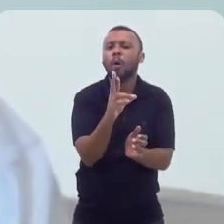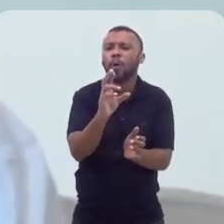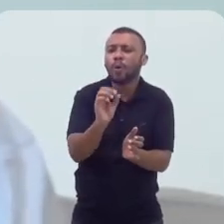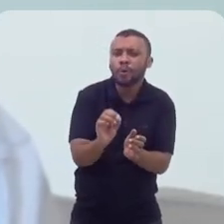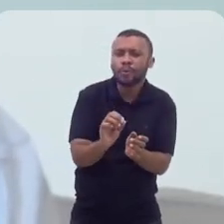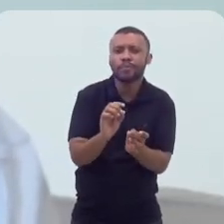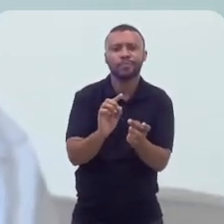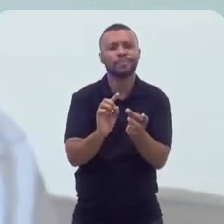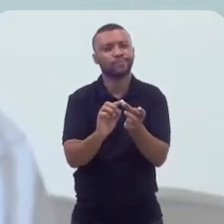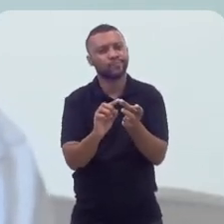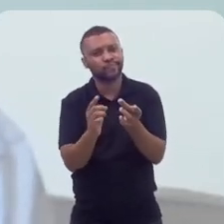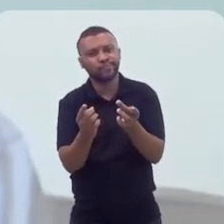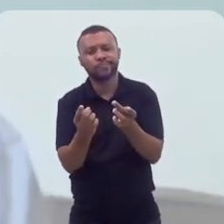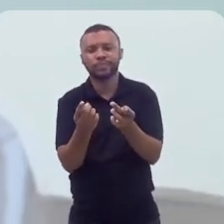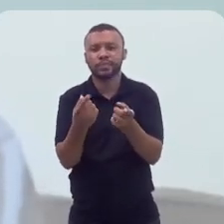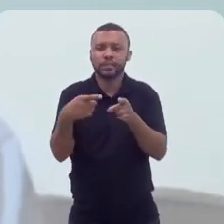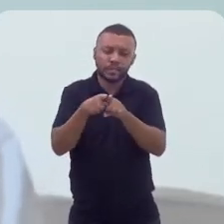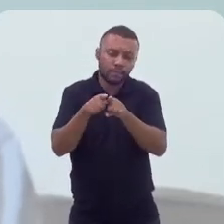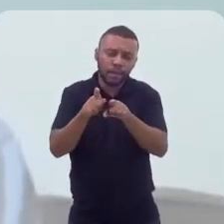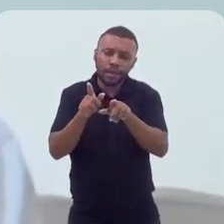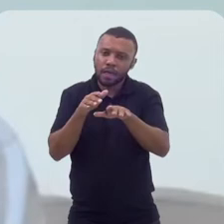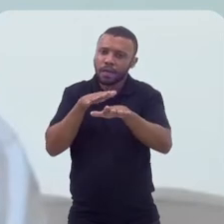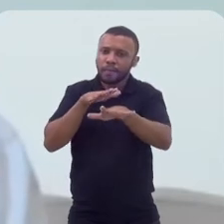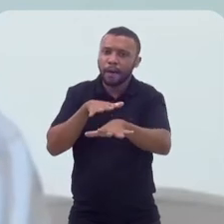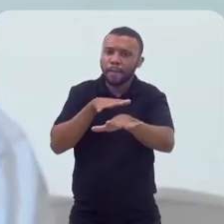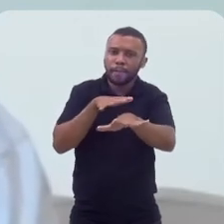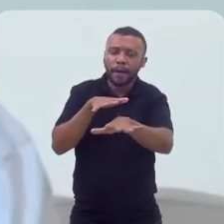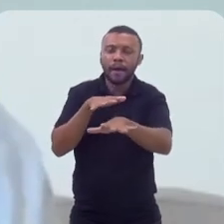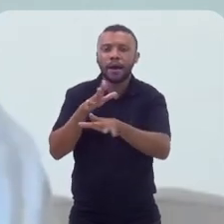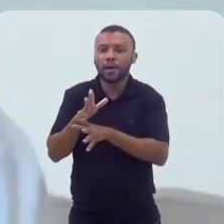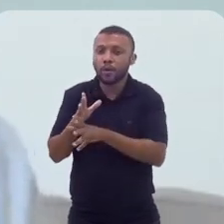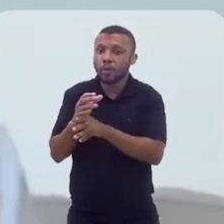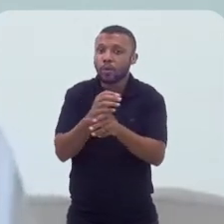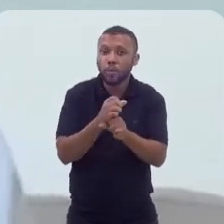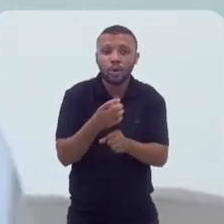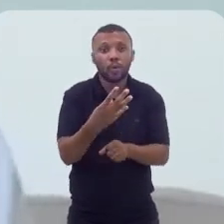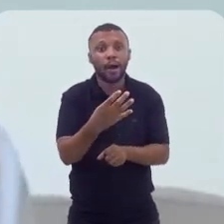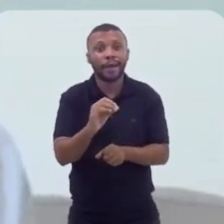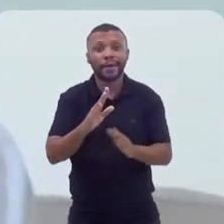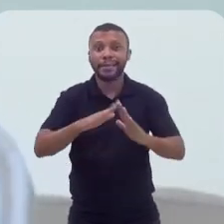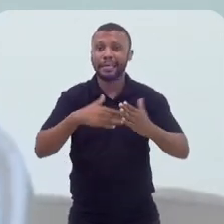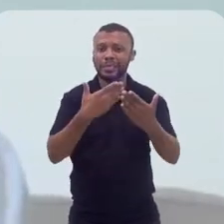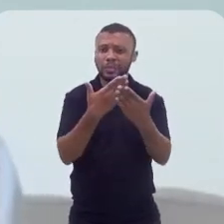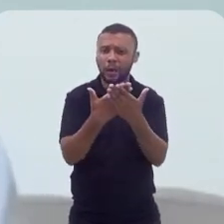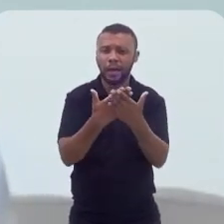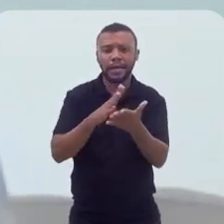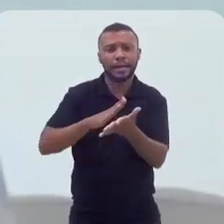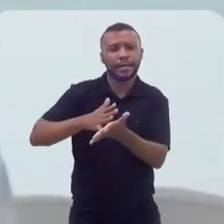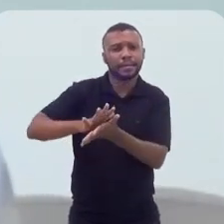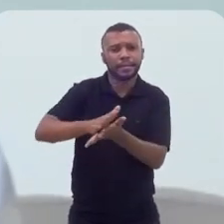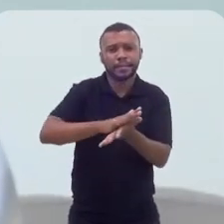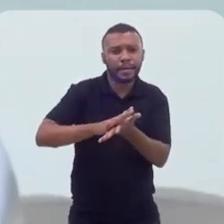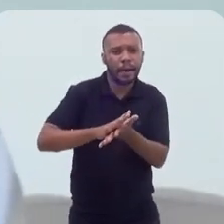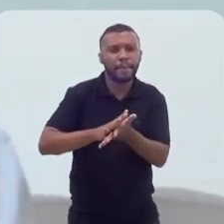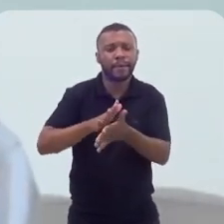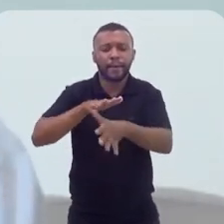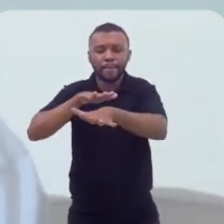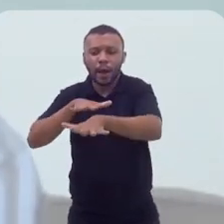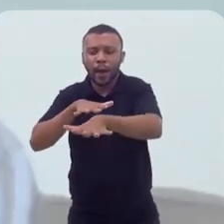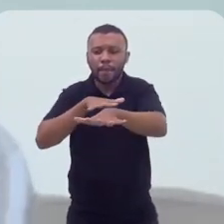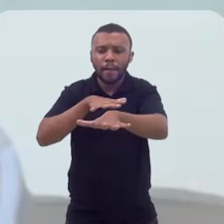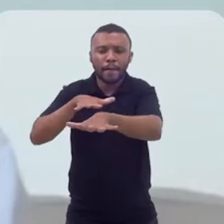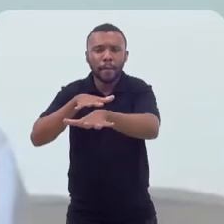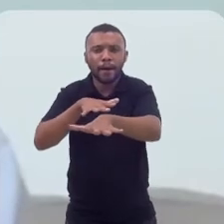grupo de acesso imediato, que também desfila no sambódromo, ou as 40 escolas de samba que desfilam na estrada Intendente